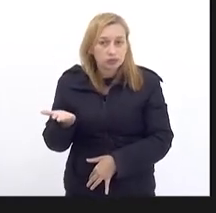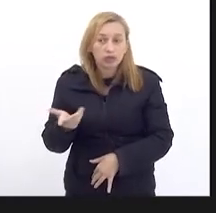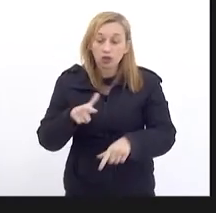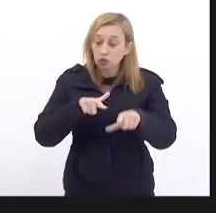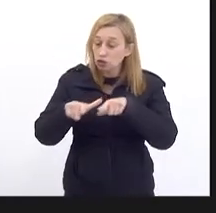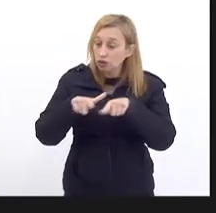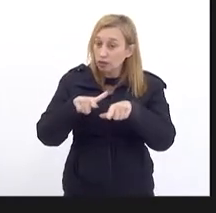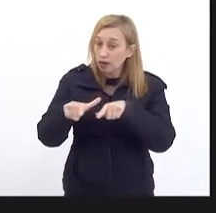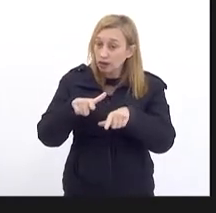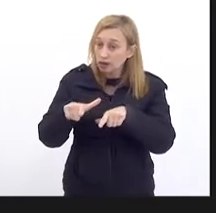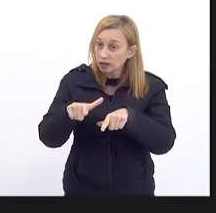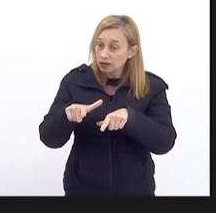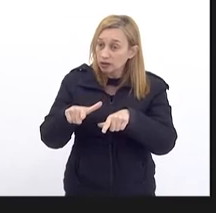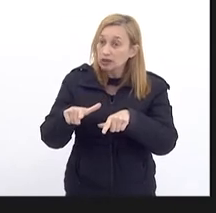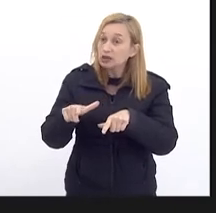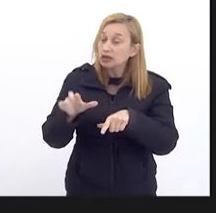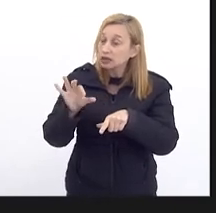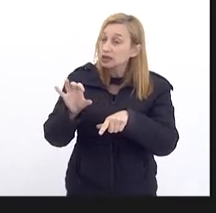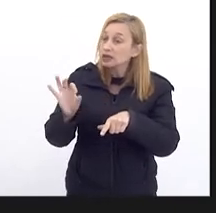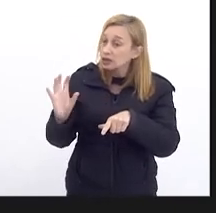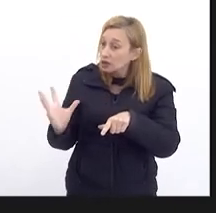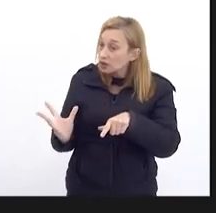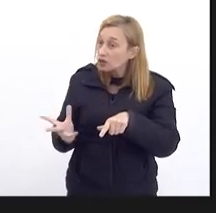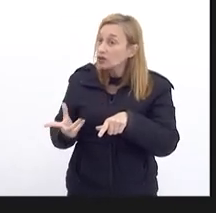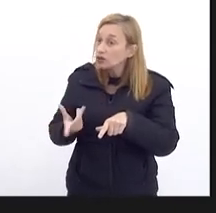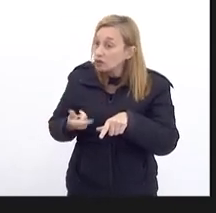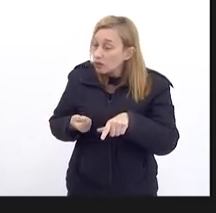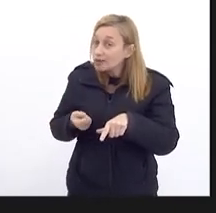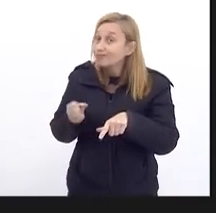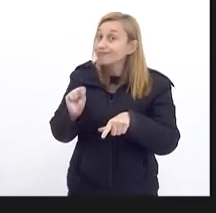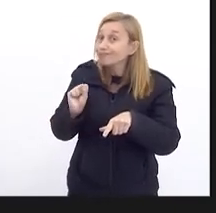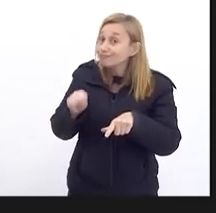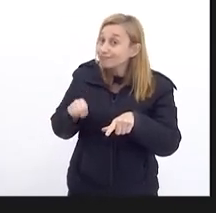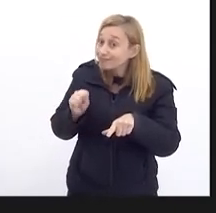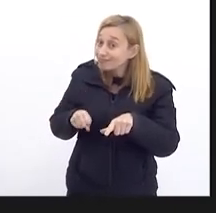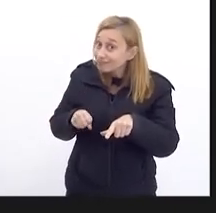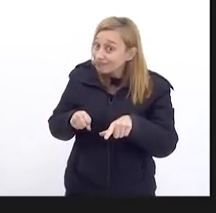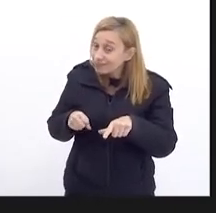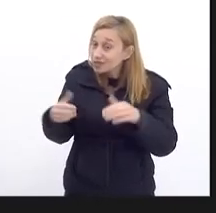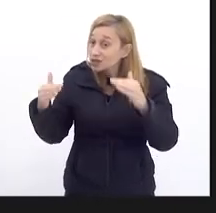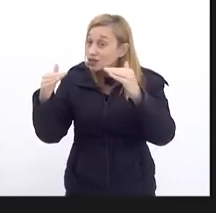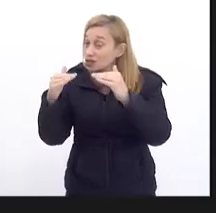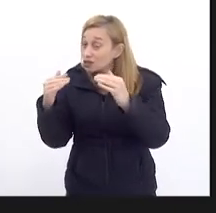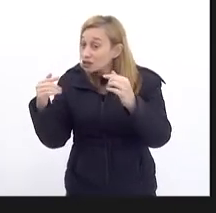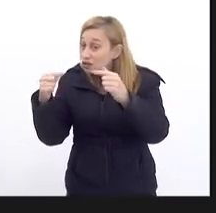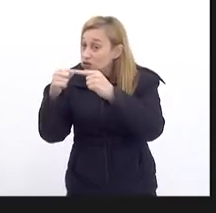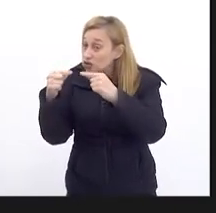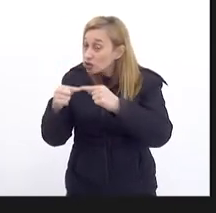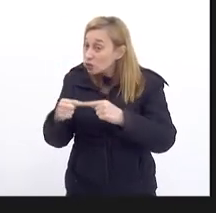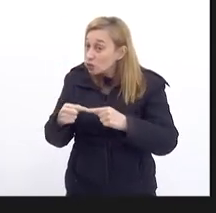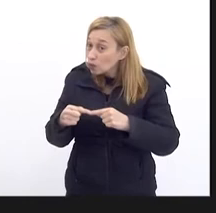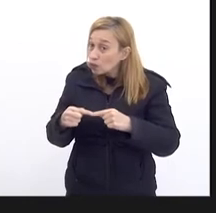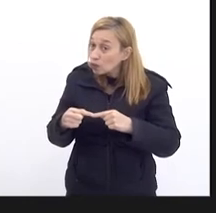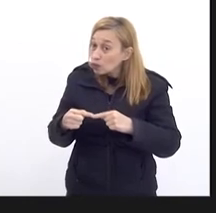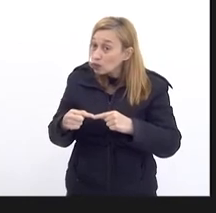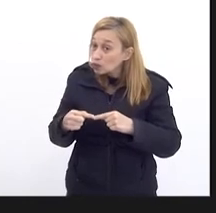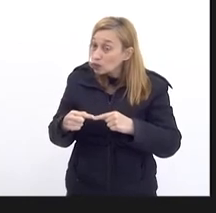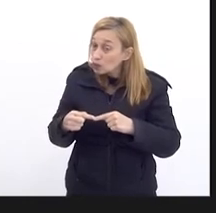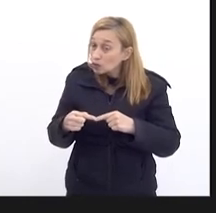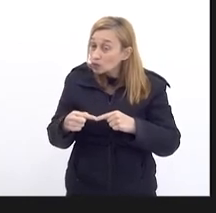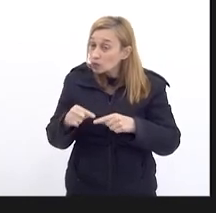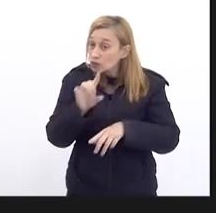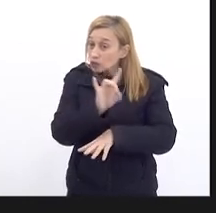serviços Realmente Sejam De qualidade E de acordo Com as possibilidades Disponíveis